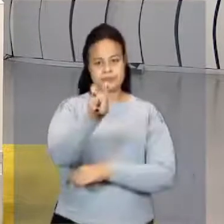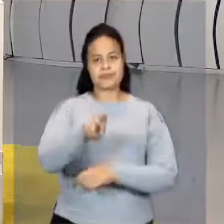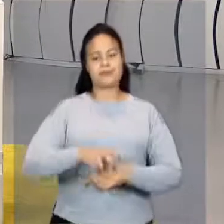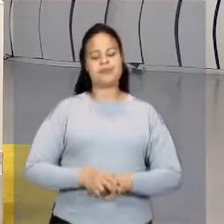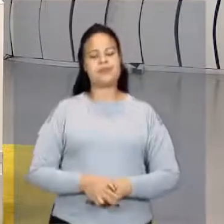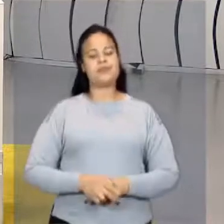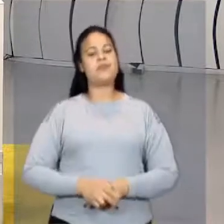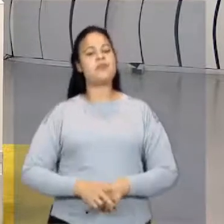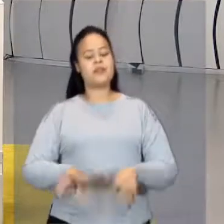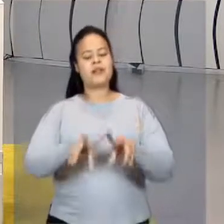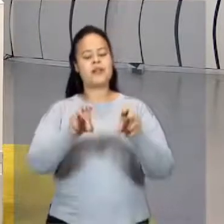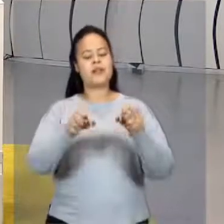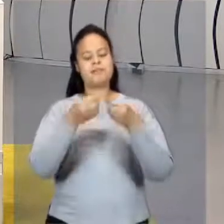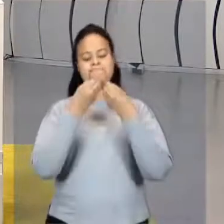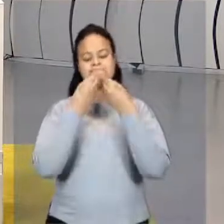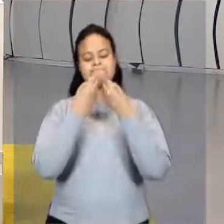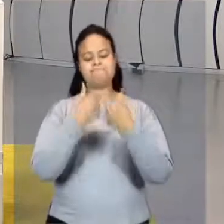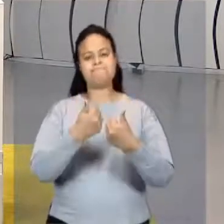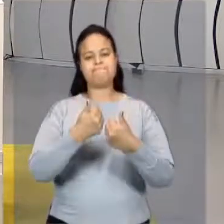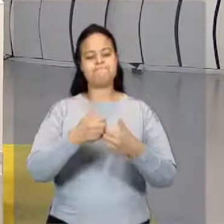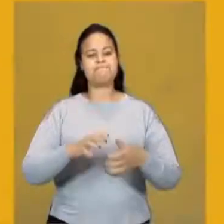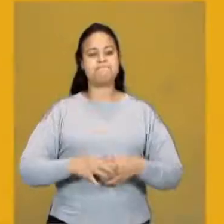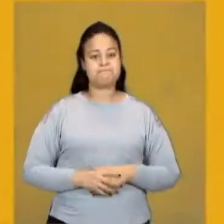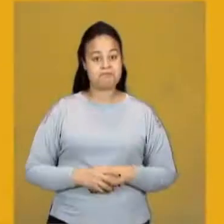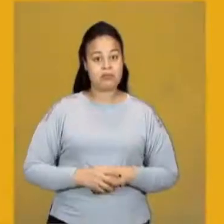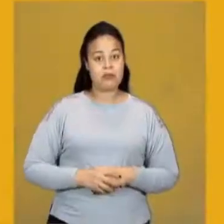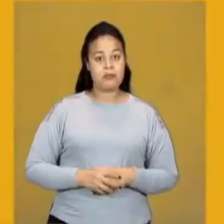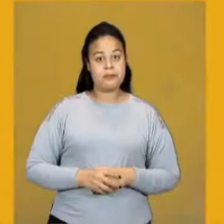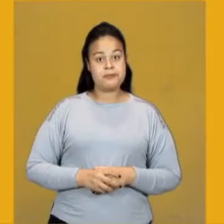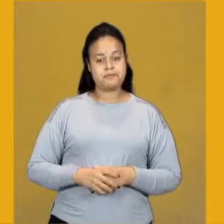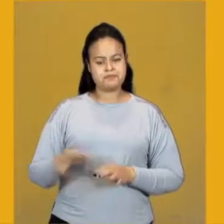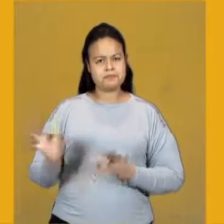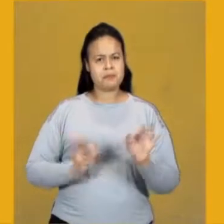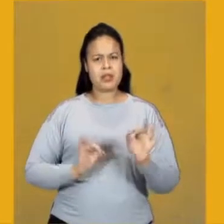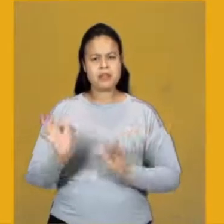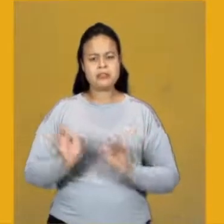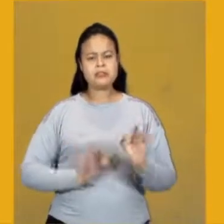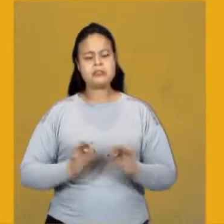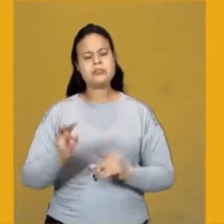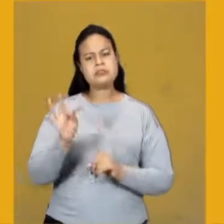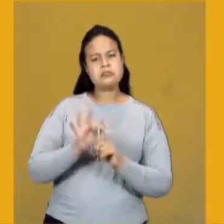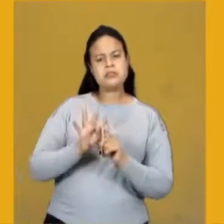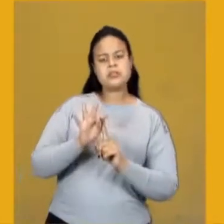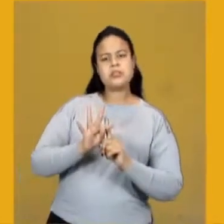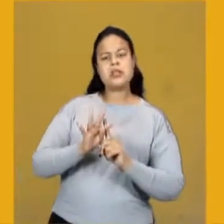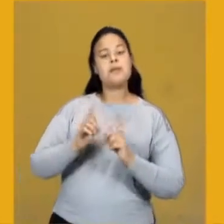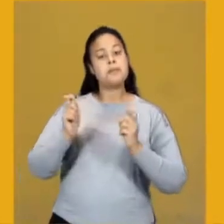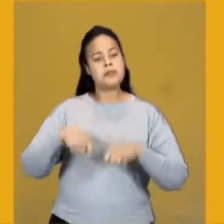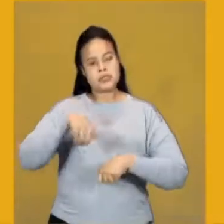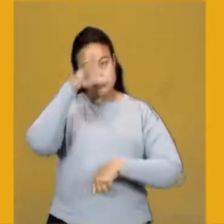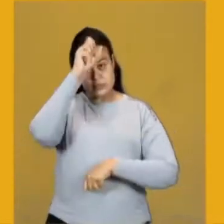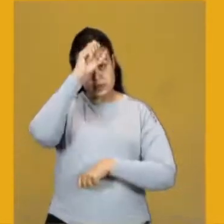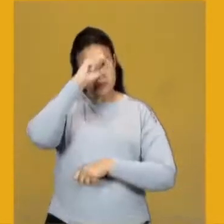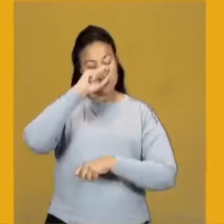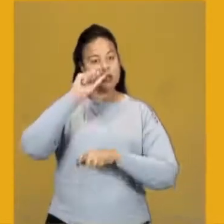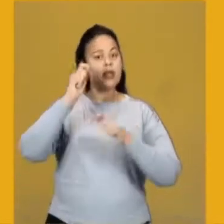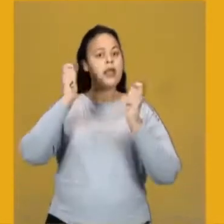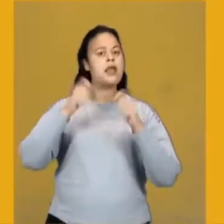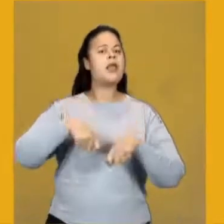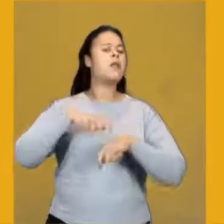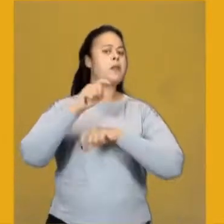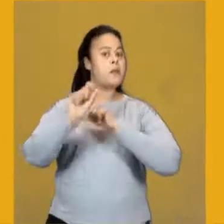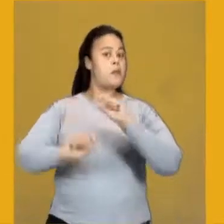Medidas de temperatura. Quais seriam as habilidades que nós deveremos adquirir ao final desta aula?